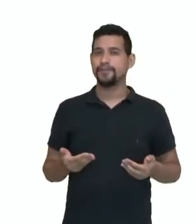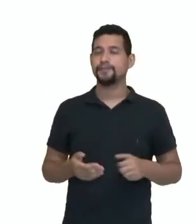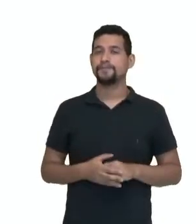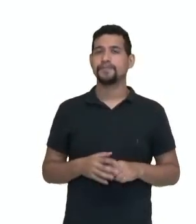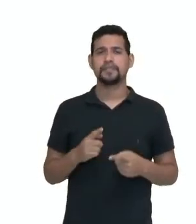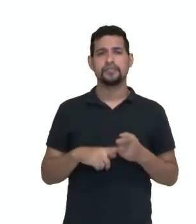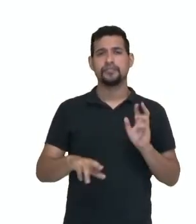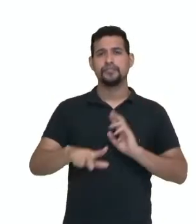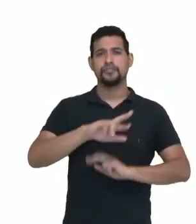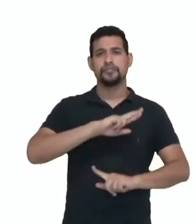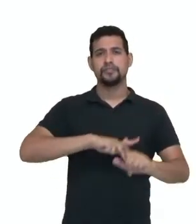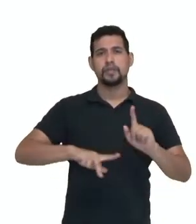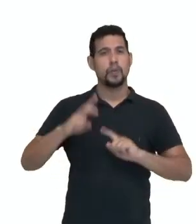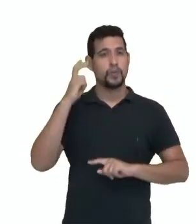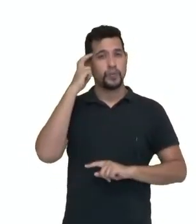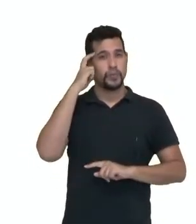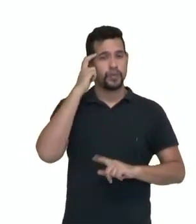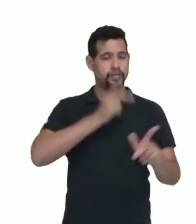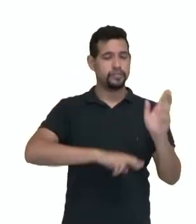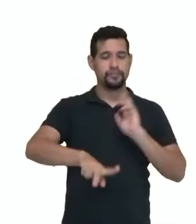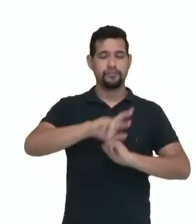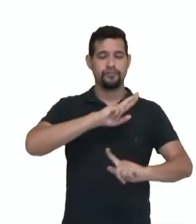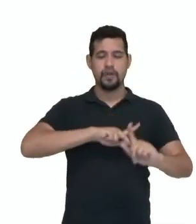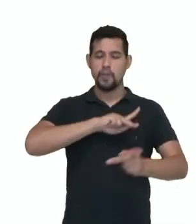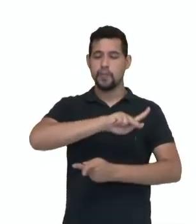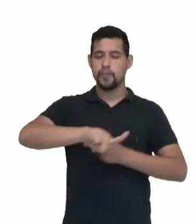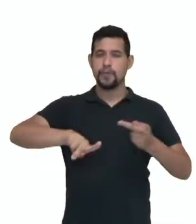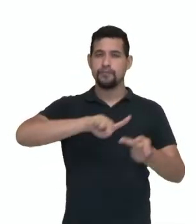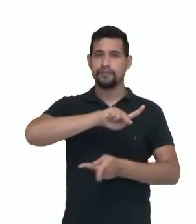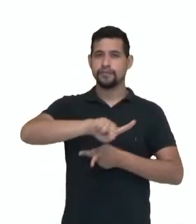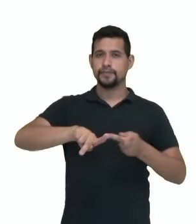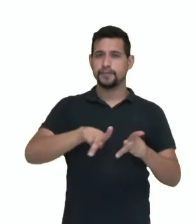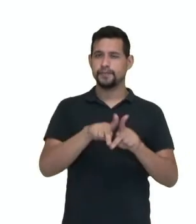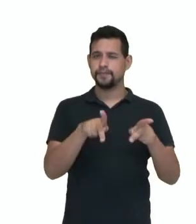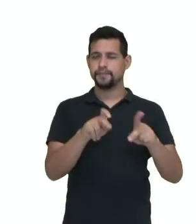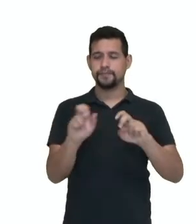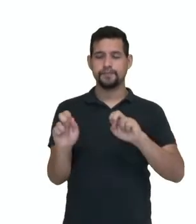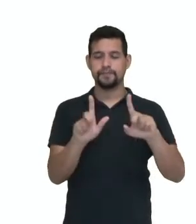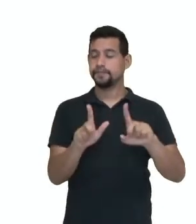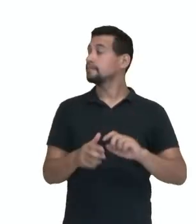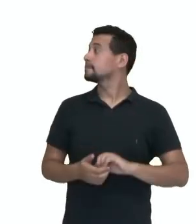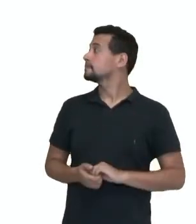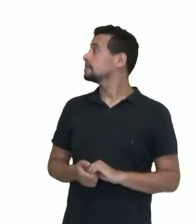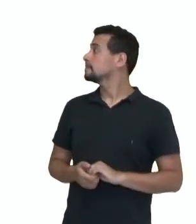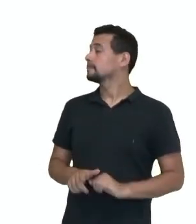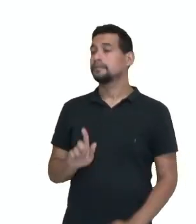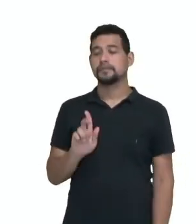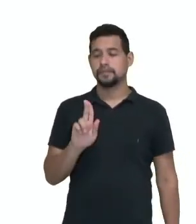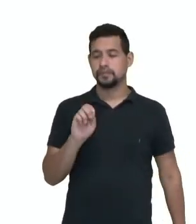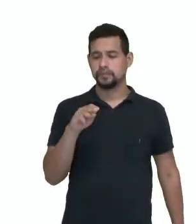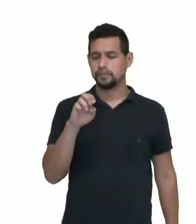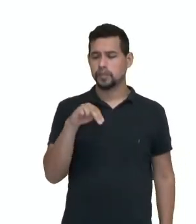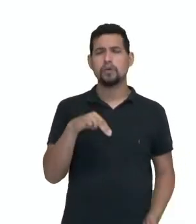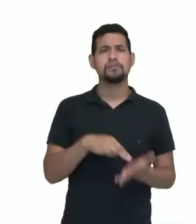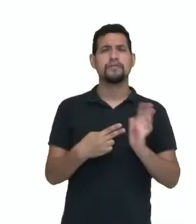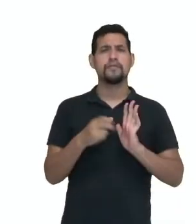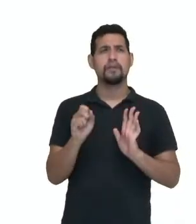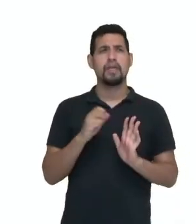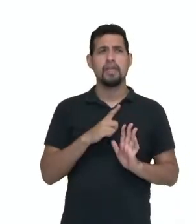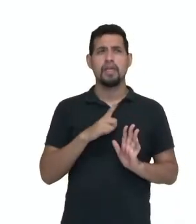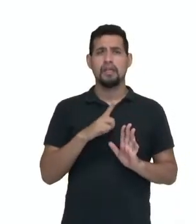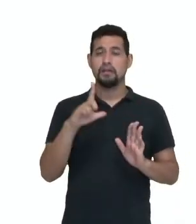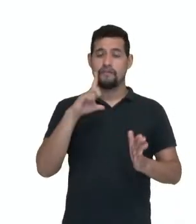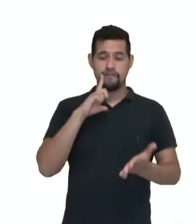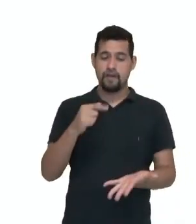por diversas culturas, por diversos povos. Dê uma olhada na imagem. O guinomão é uma haste vertical